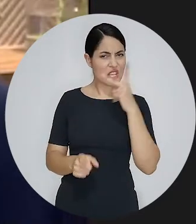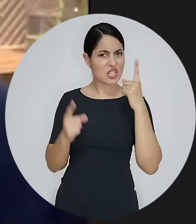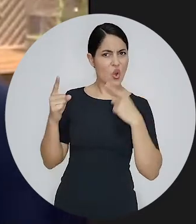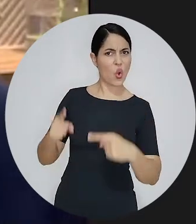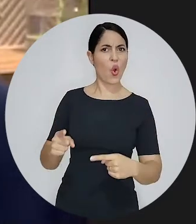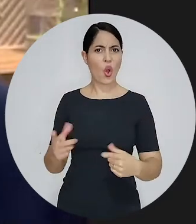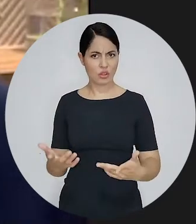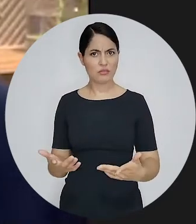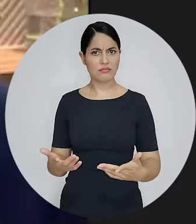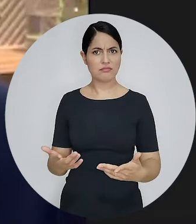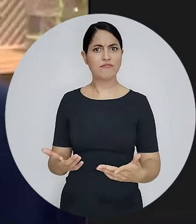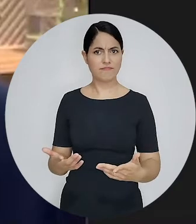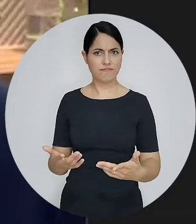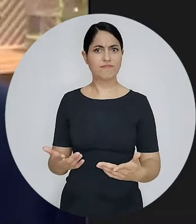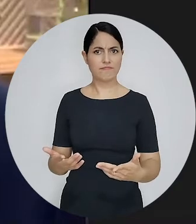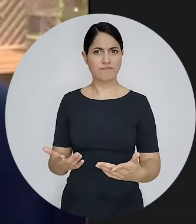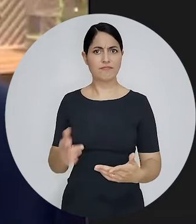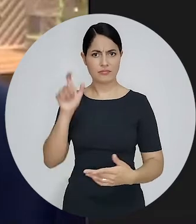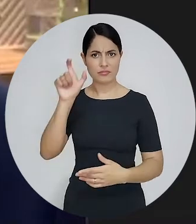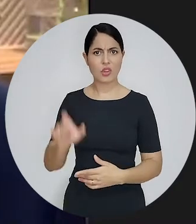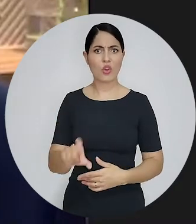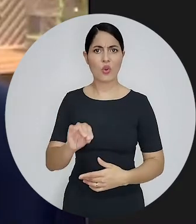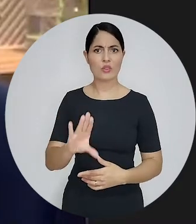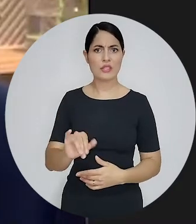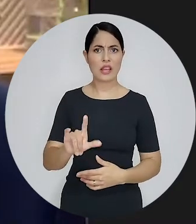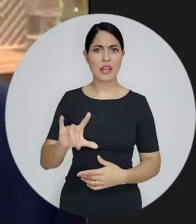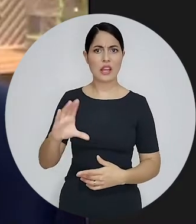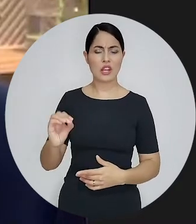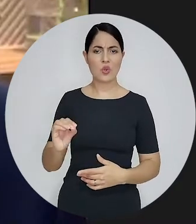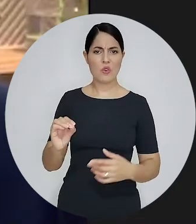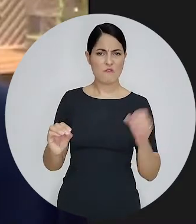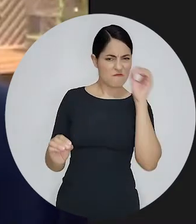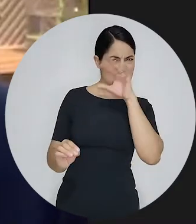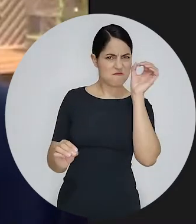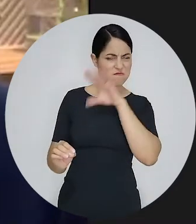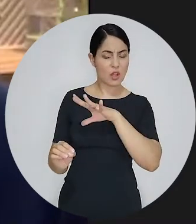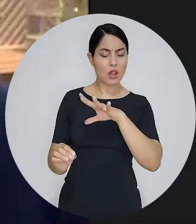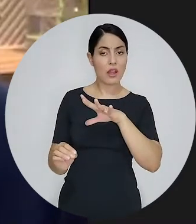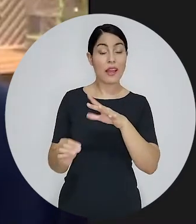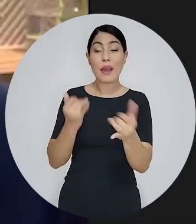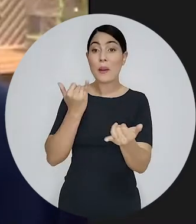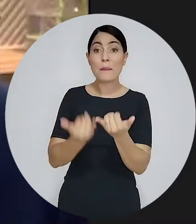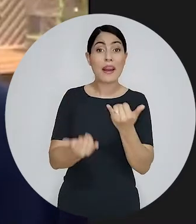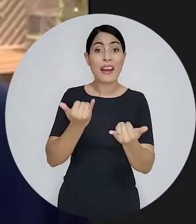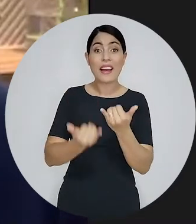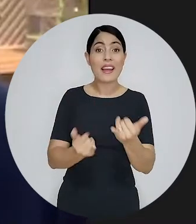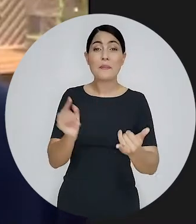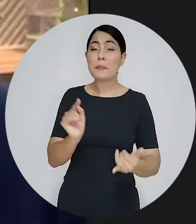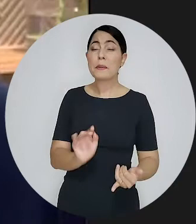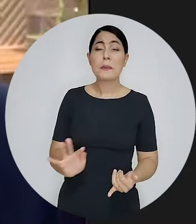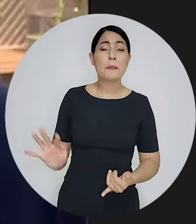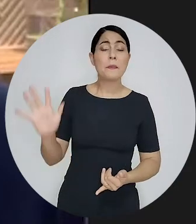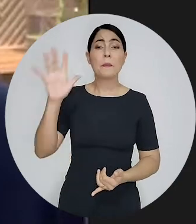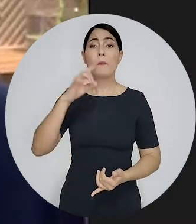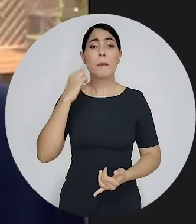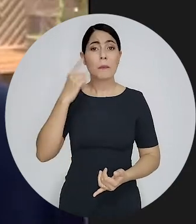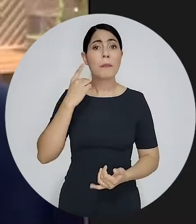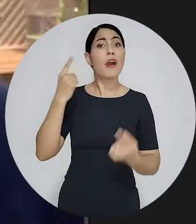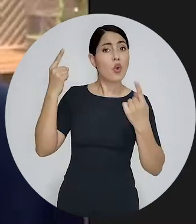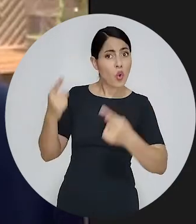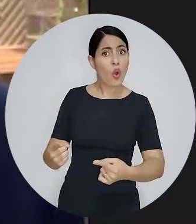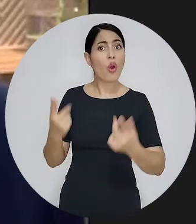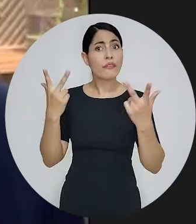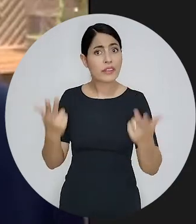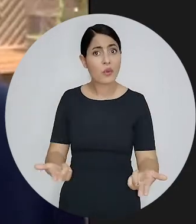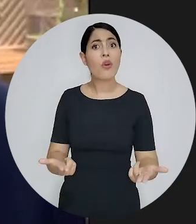manifestada contra o advogador Sérgio Júnior é uma ofensa contra os mais de 1 milhão e 300 mil advogados e